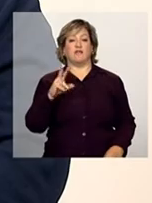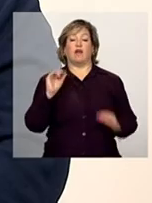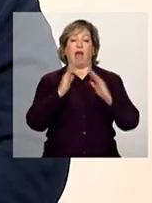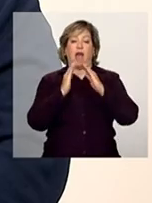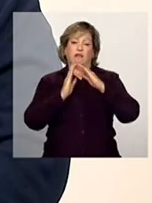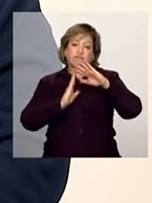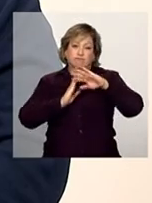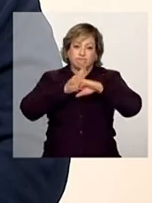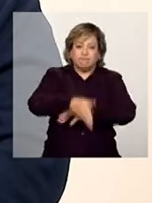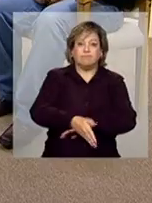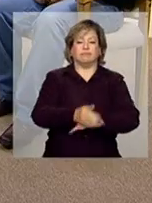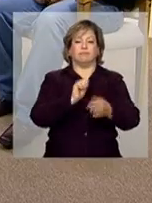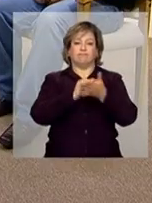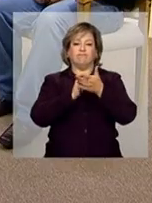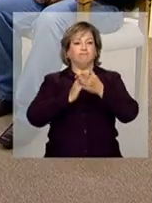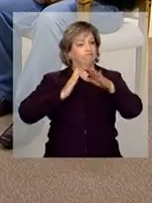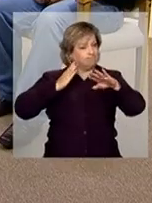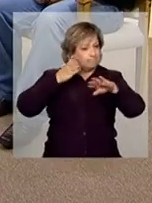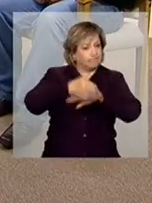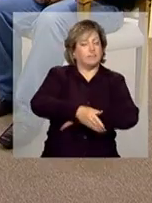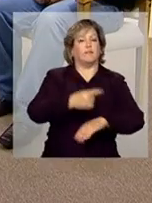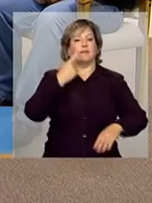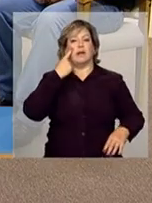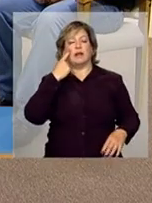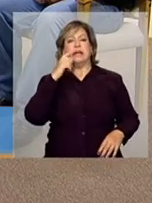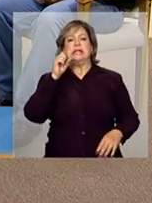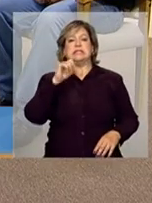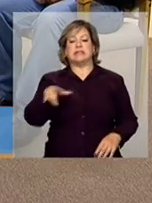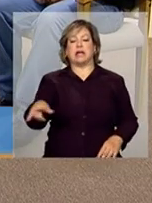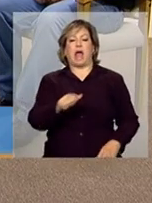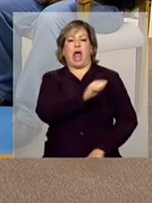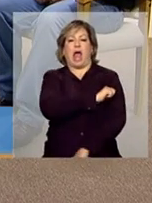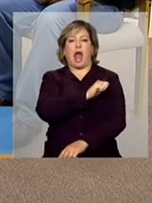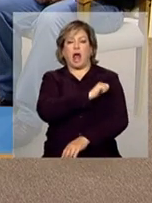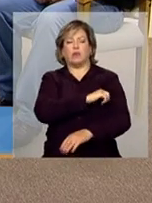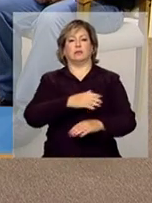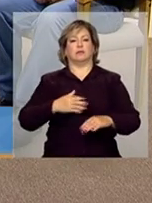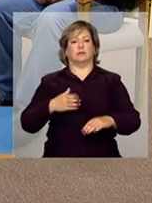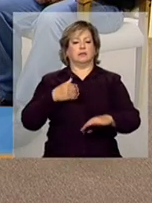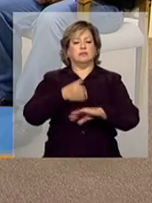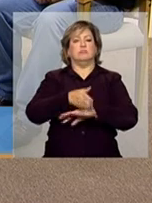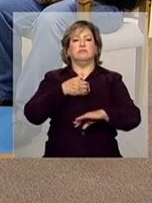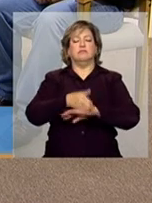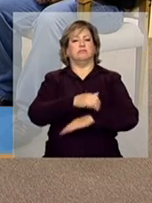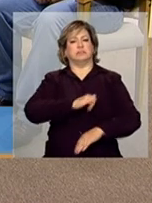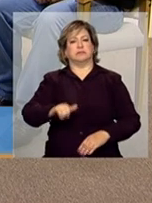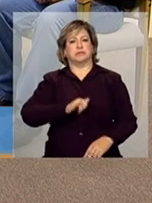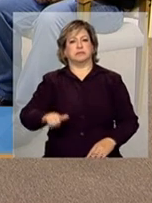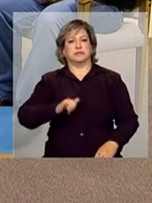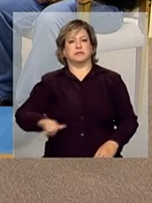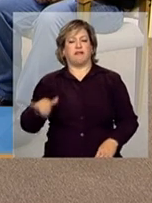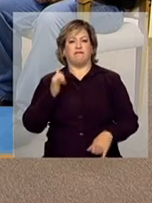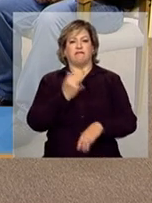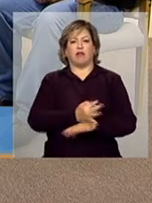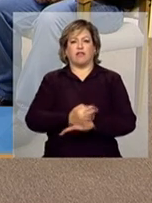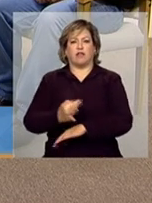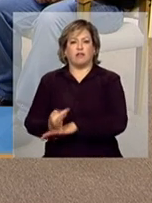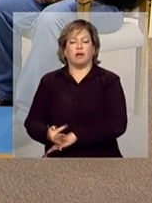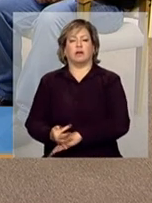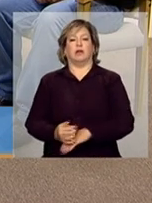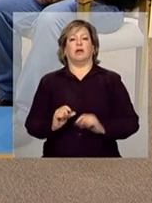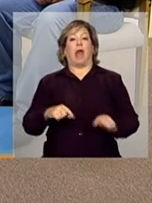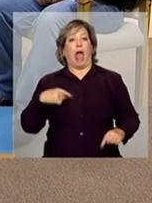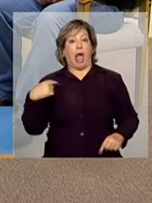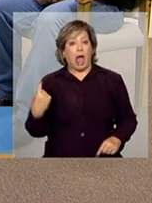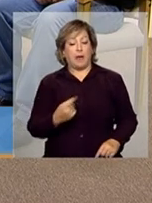beneficiário não é encontrado na escola, não é observado uma matrícula nas escolas, então, os